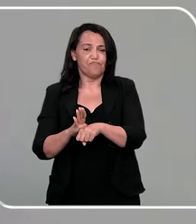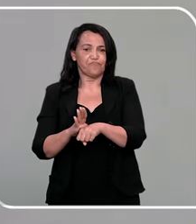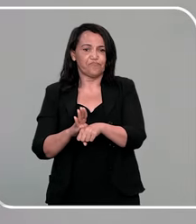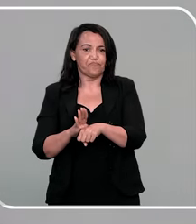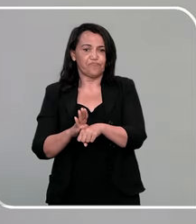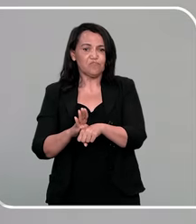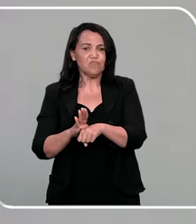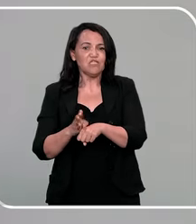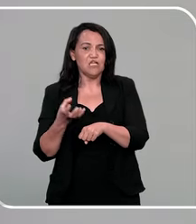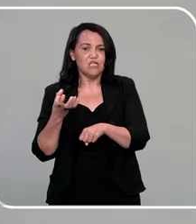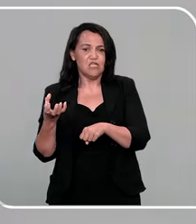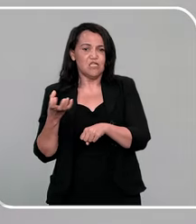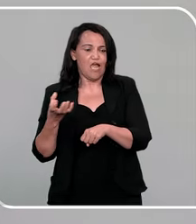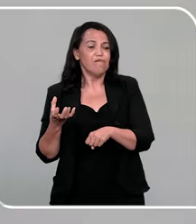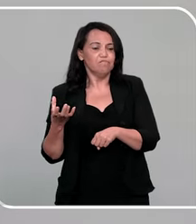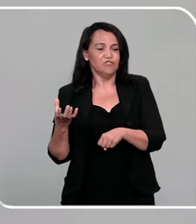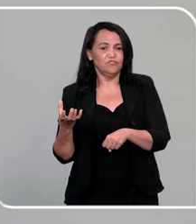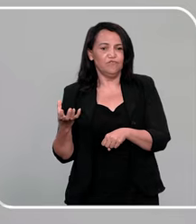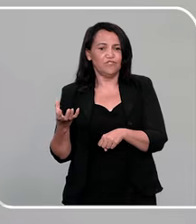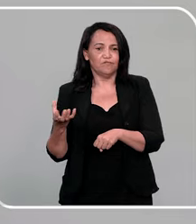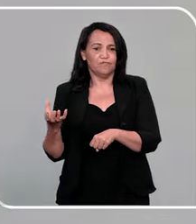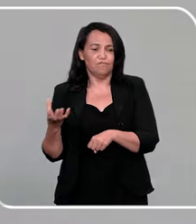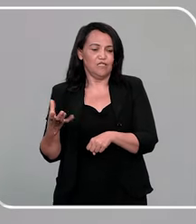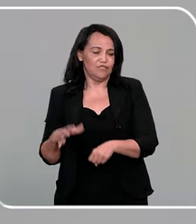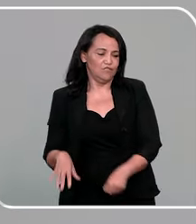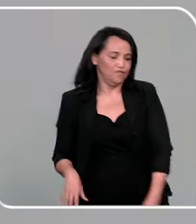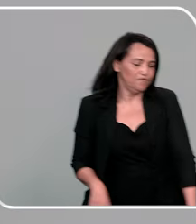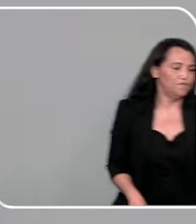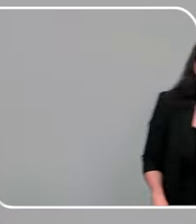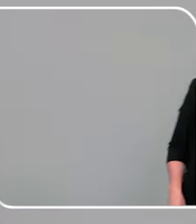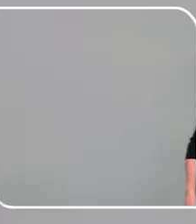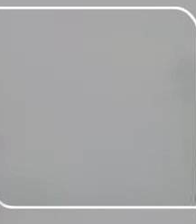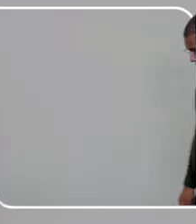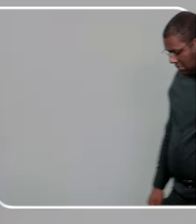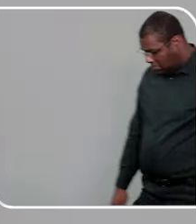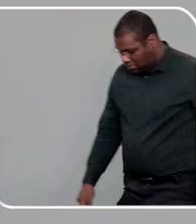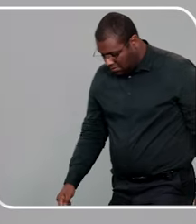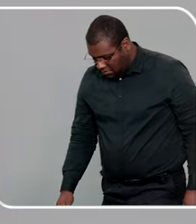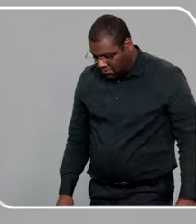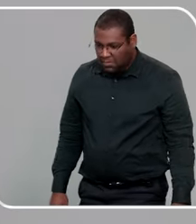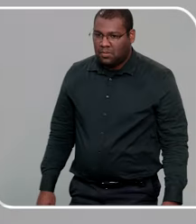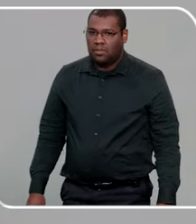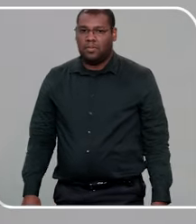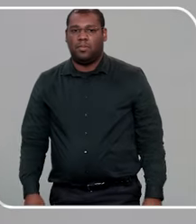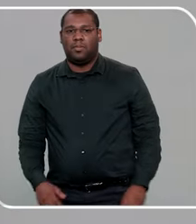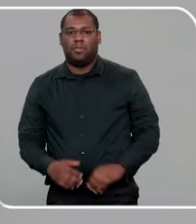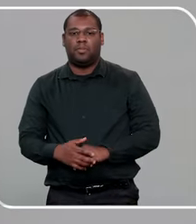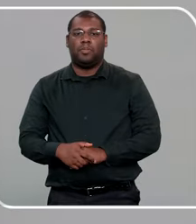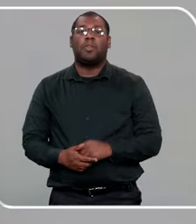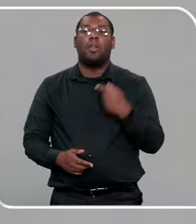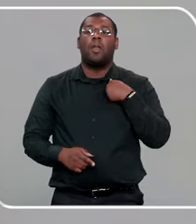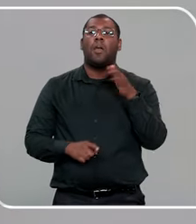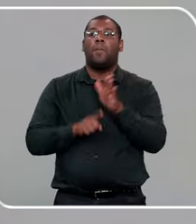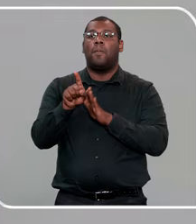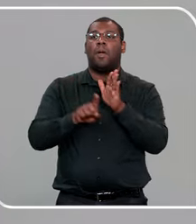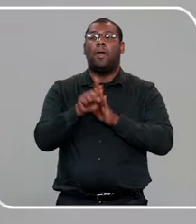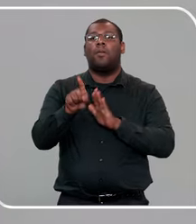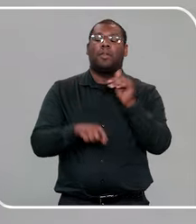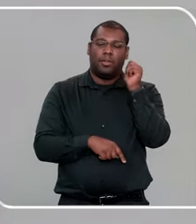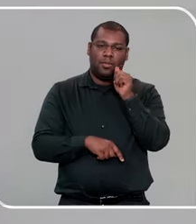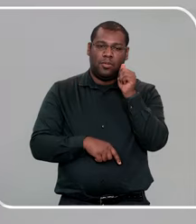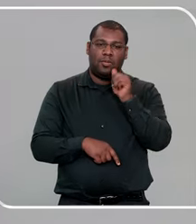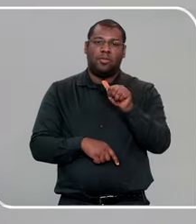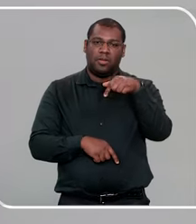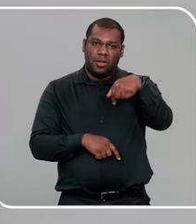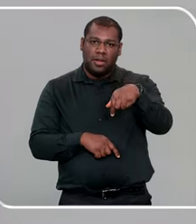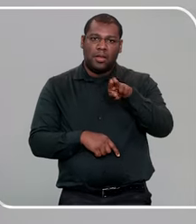e queria só, eu não quero tomar muito tempo, porque tem algumas perguntas, que eu queria muito que a Kila respondesse, mas,